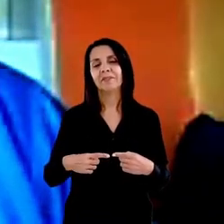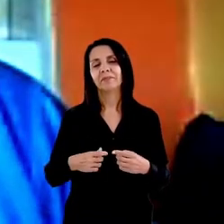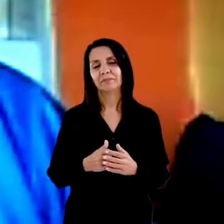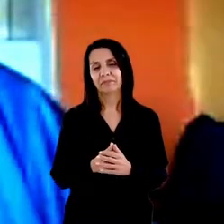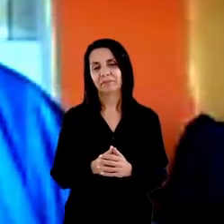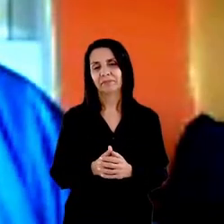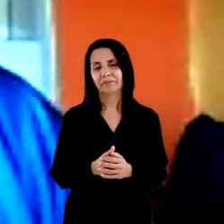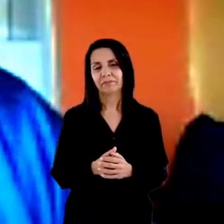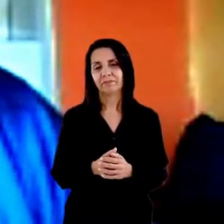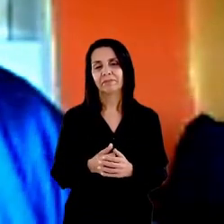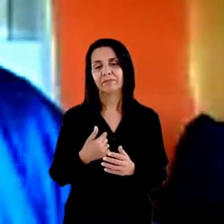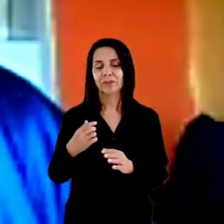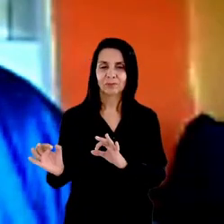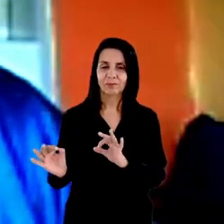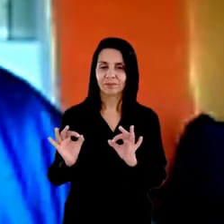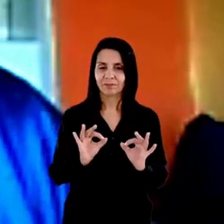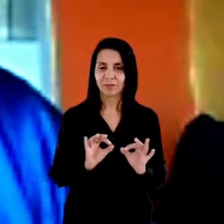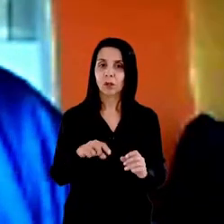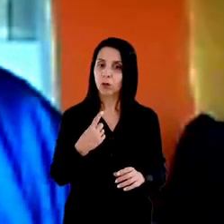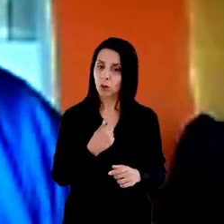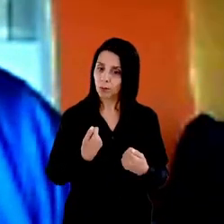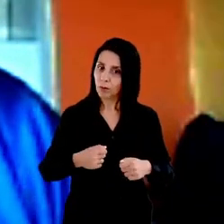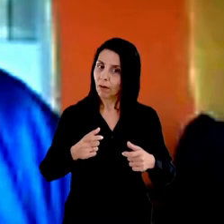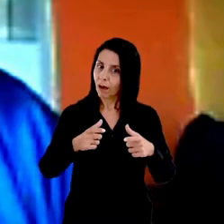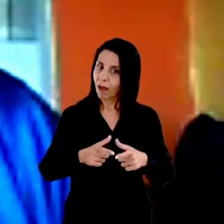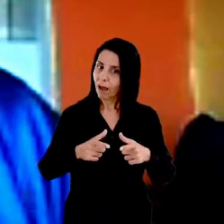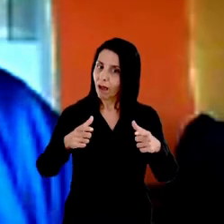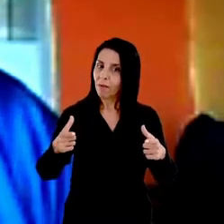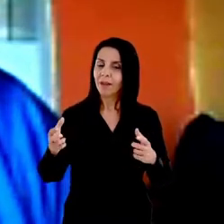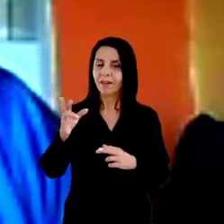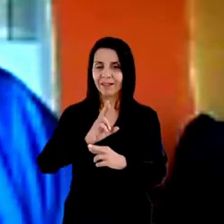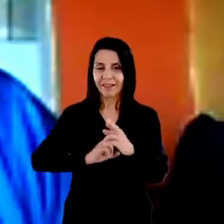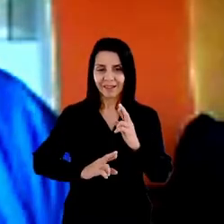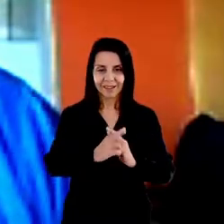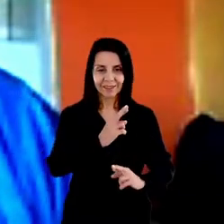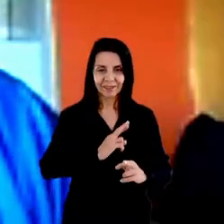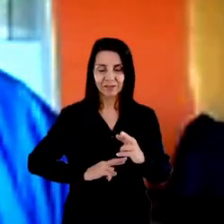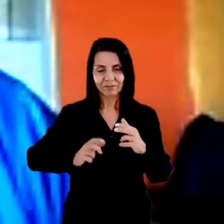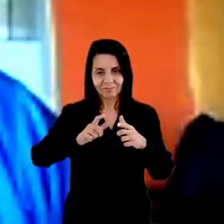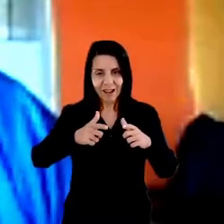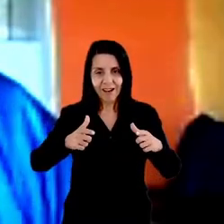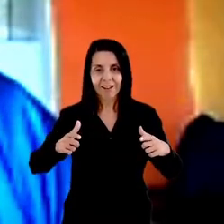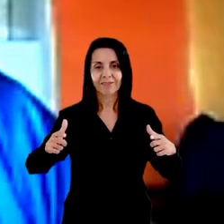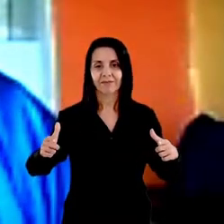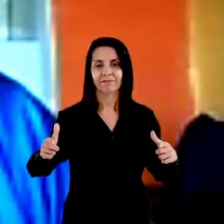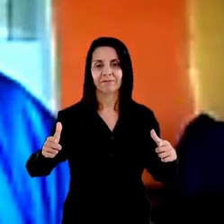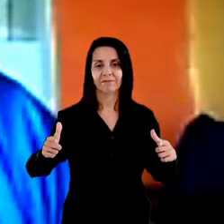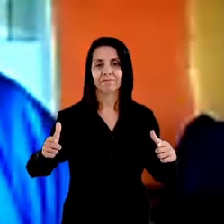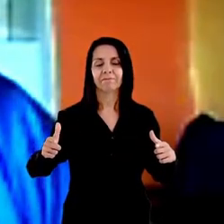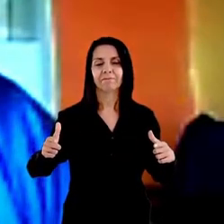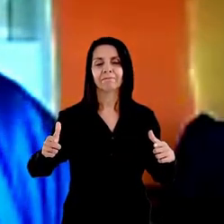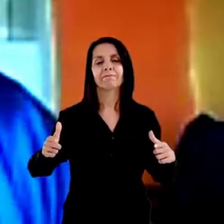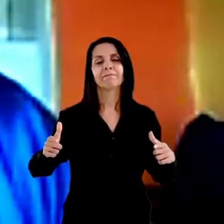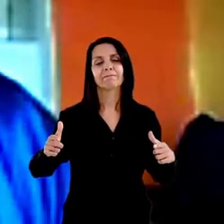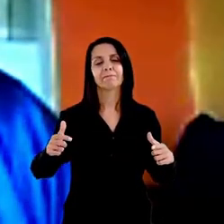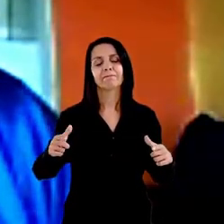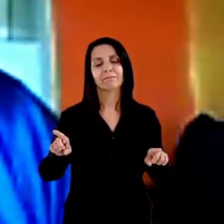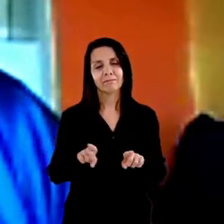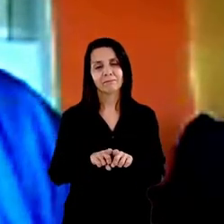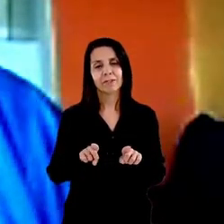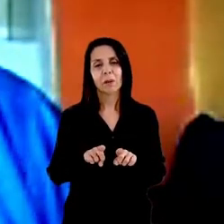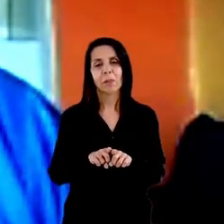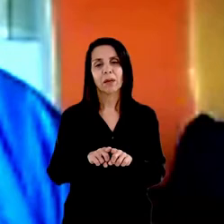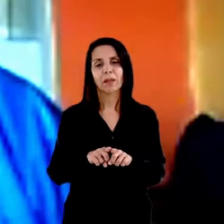demanda acho que nós precisamos ampliar cada vez mais essa relação de lei de frente e pensar a forma de fazer novas relações nos territórios